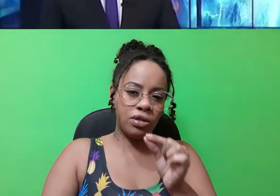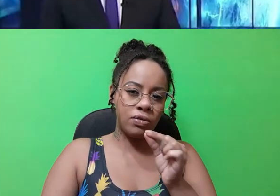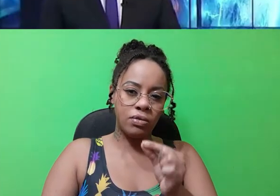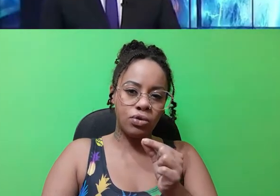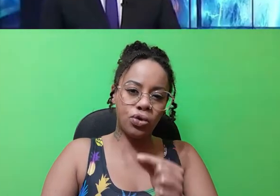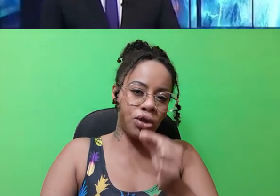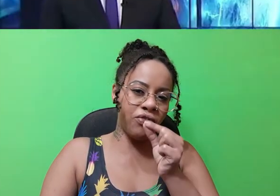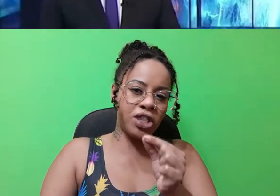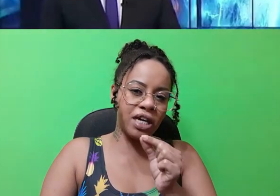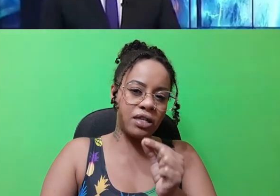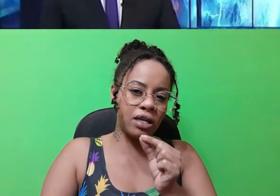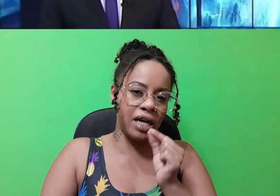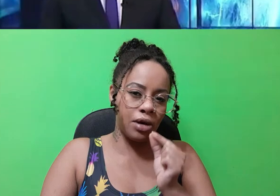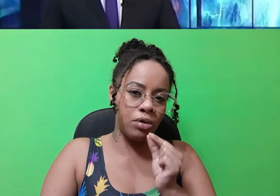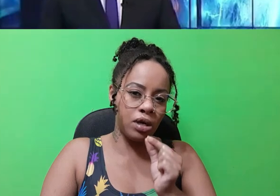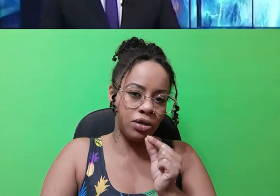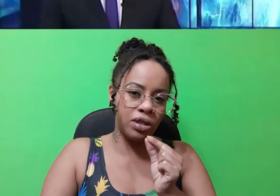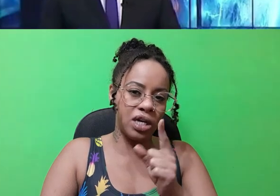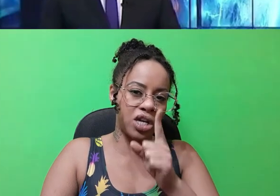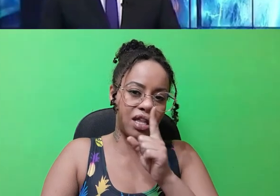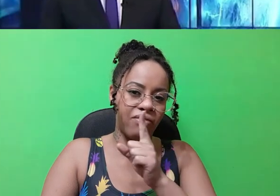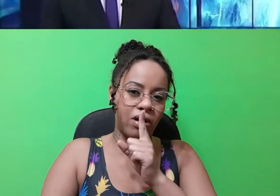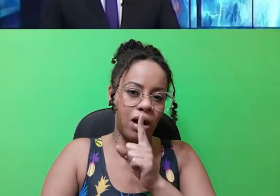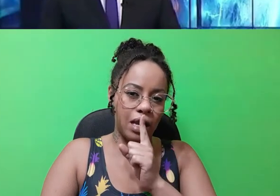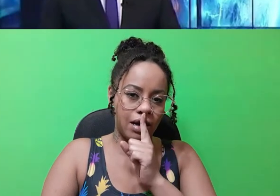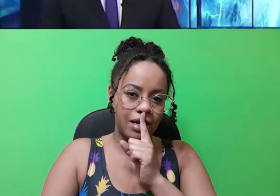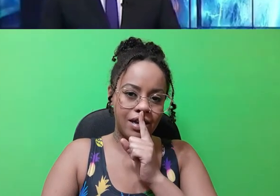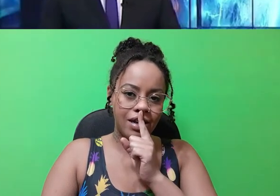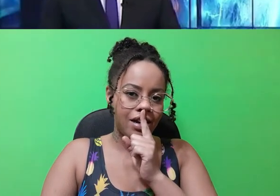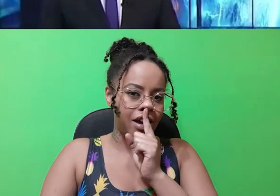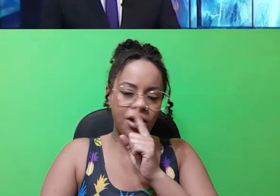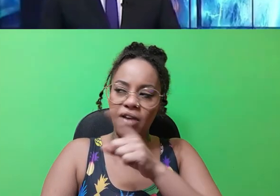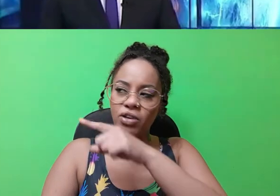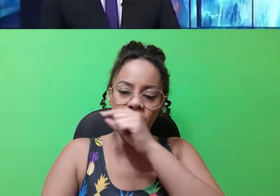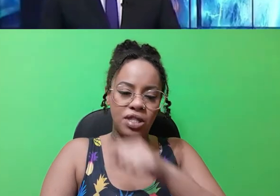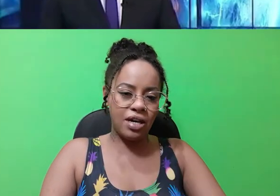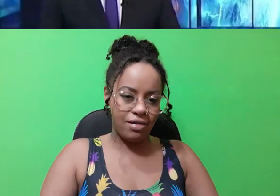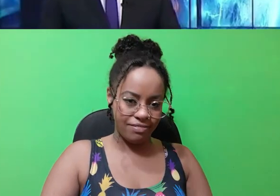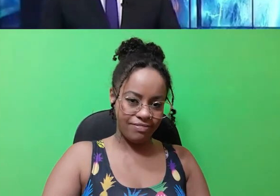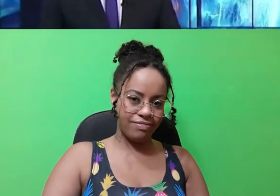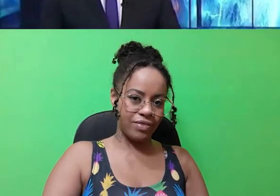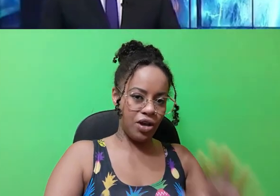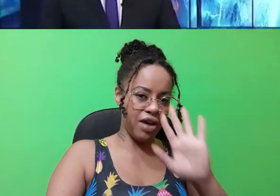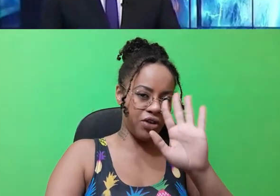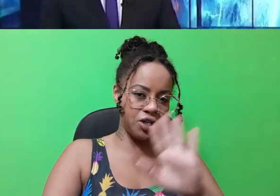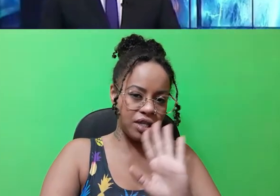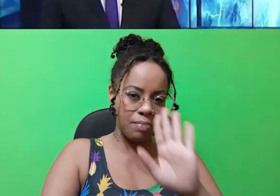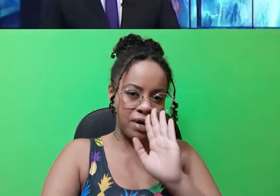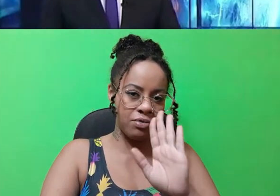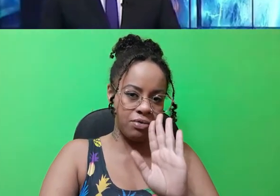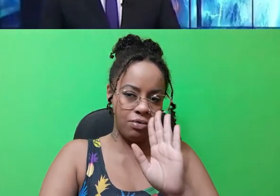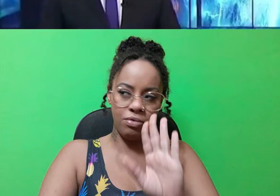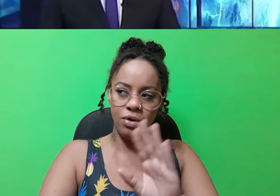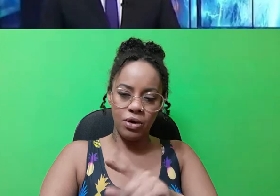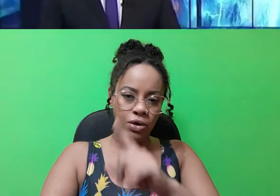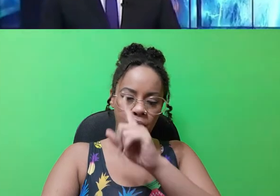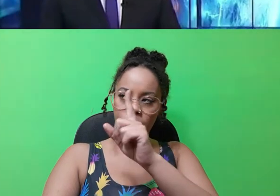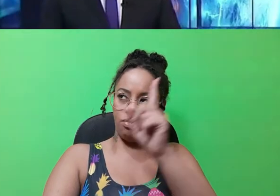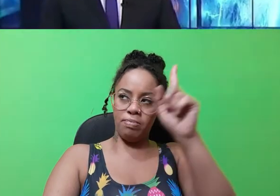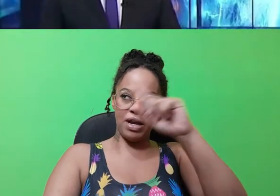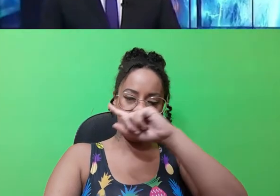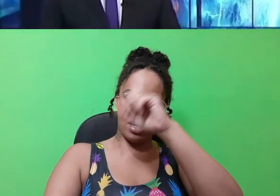Pegasus, todos vocês que criaram isso, vocês já estavam, olha, eu nem vou dizer. Eu nem vou dizer para não